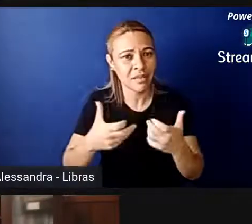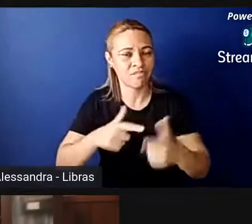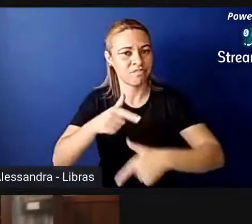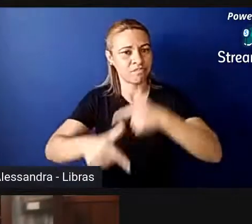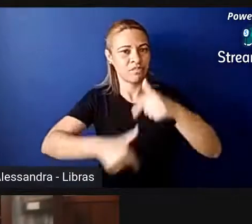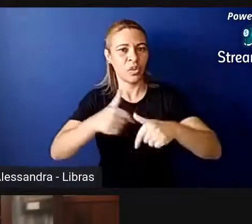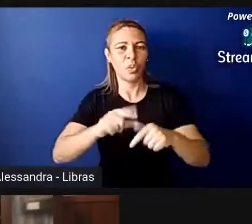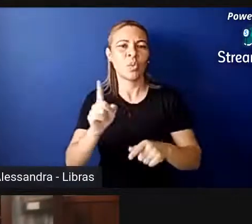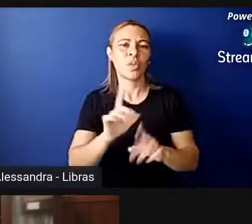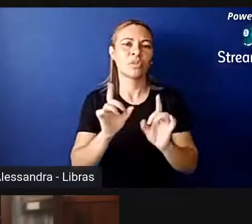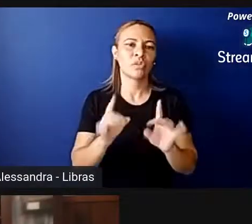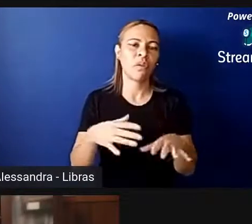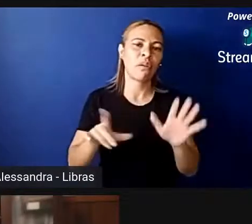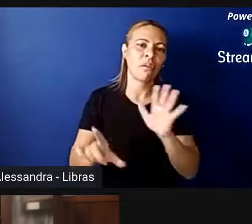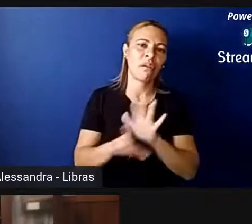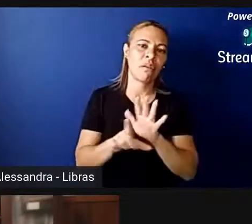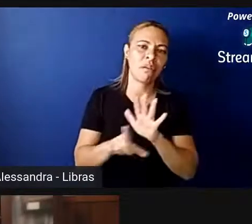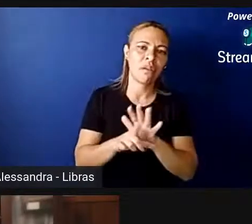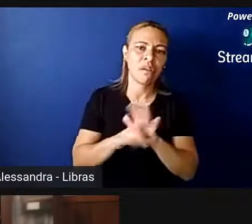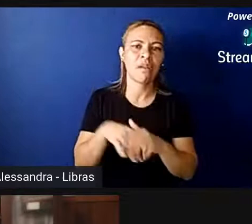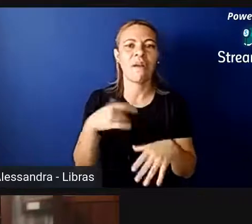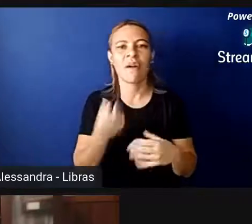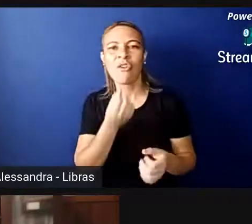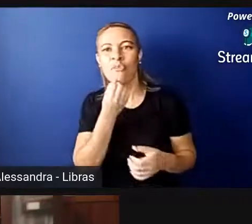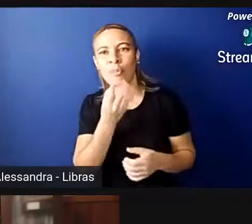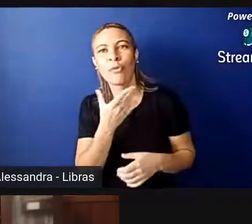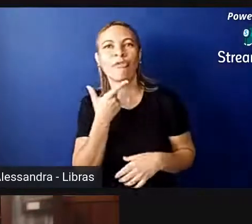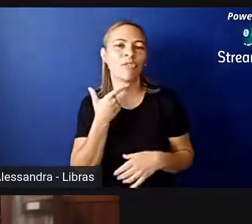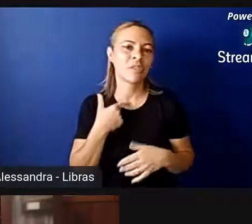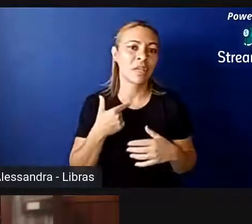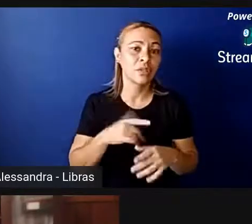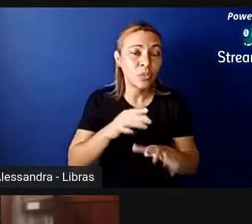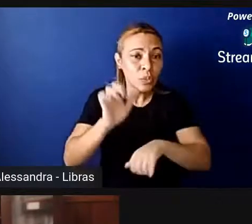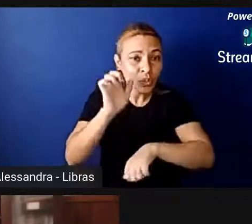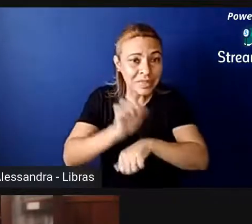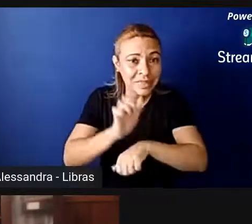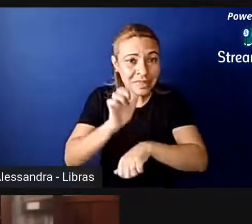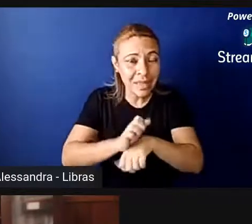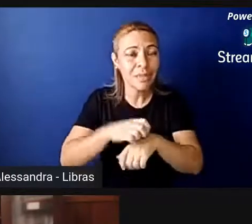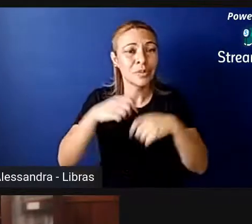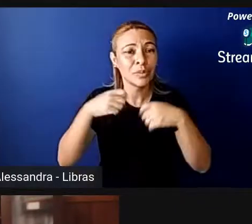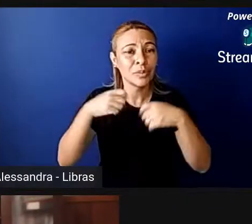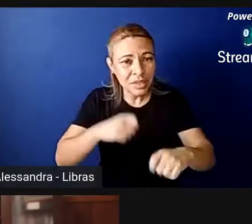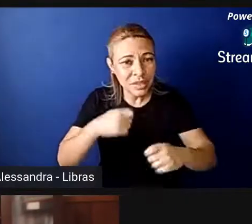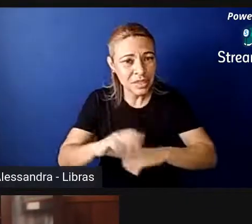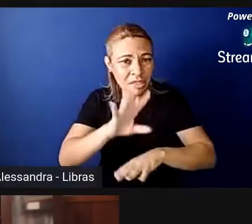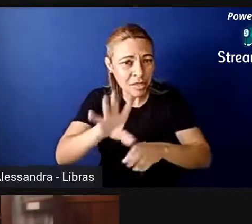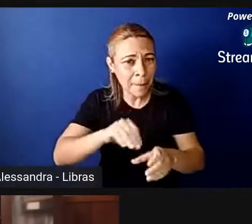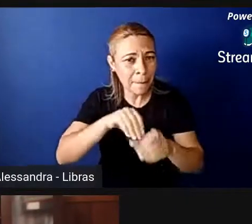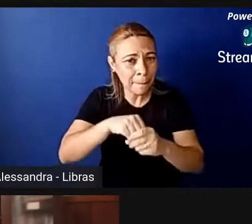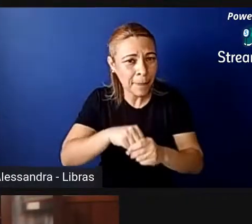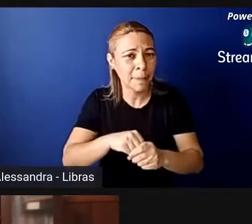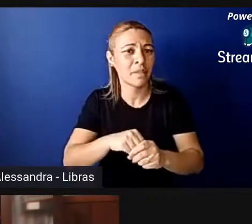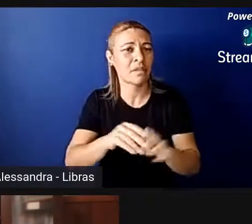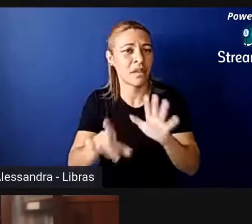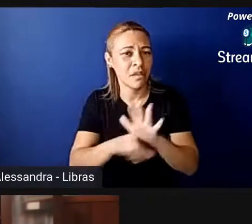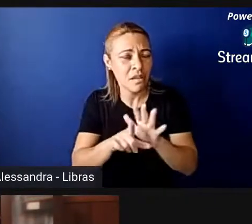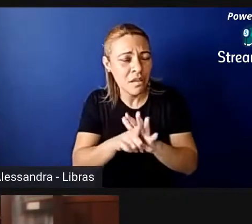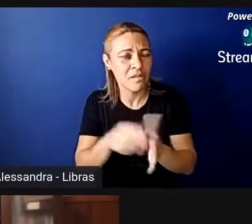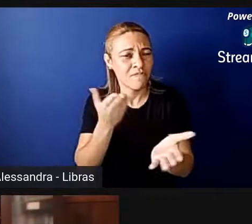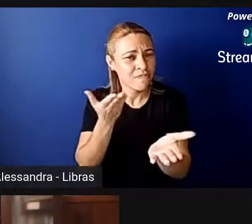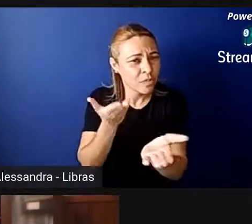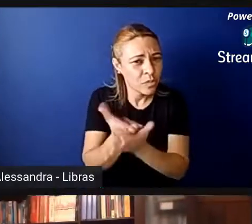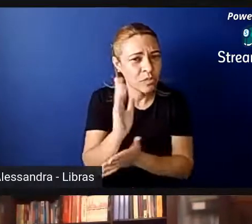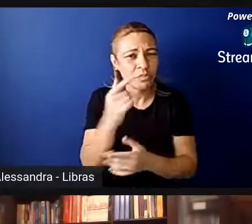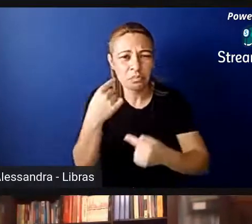basta ter uma lei, não basta ter boa vontade. O Estado tem que agir, o Estado tem que implementar medidas, tem que aprovar leis, tem que